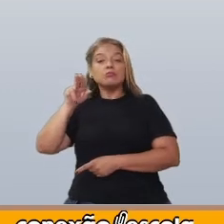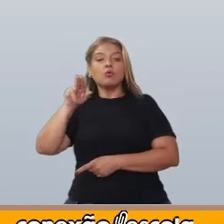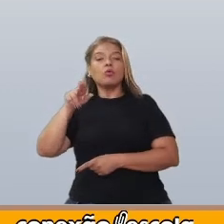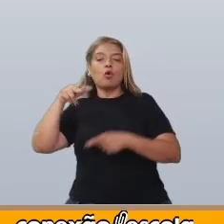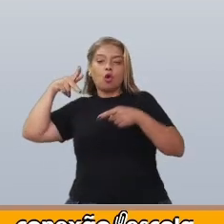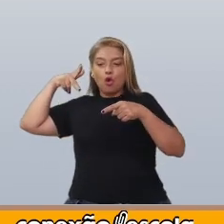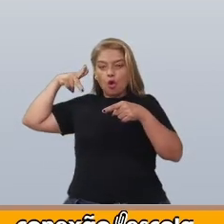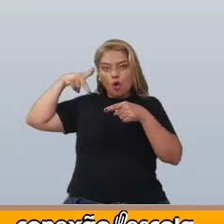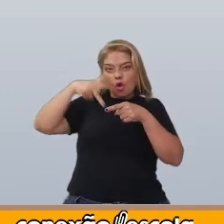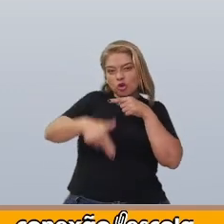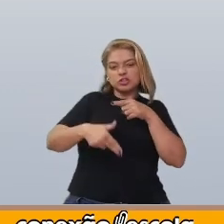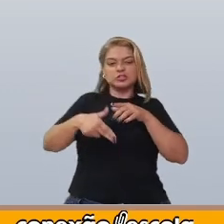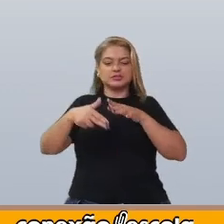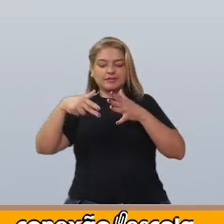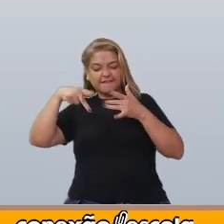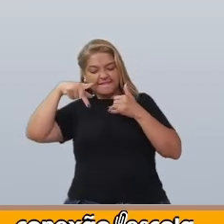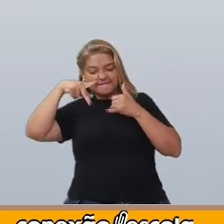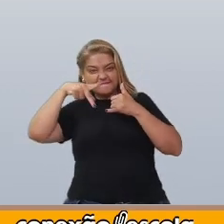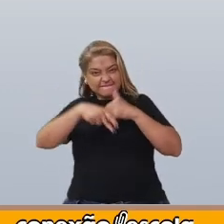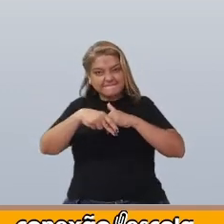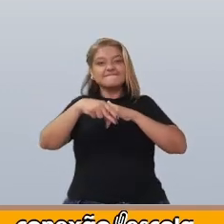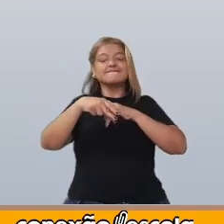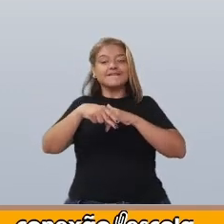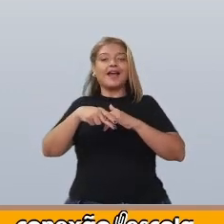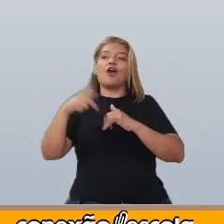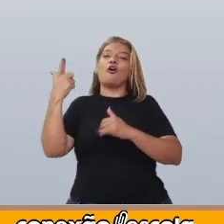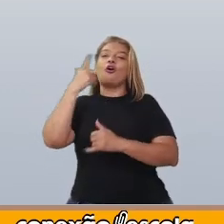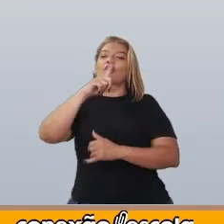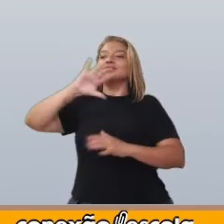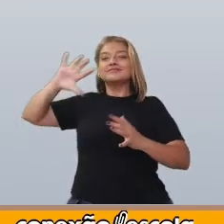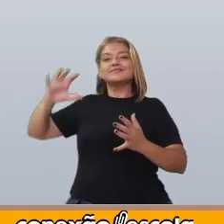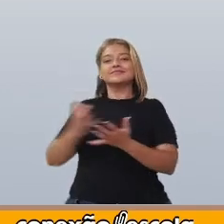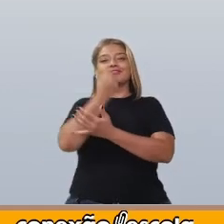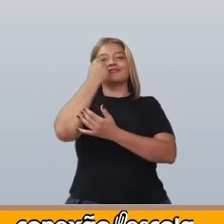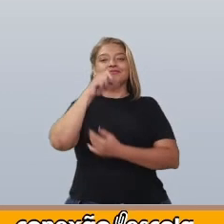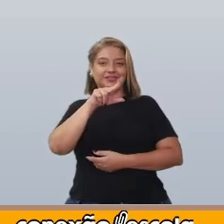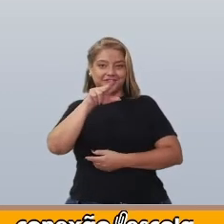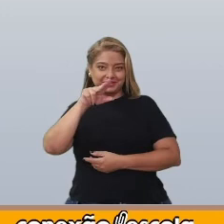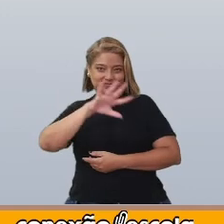pedaço do seu dedo mindinho e salvou os irmãos.